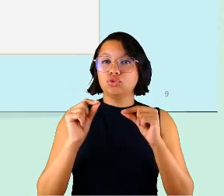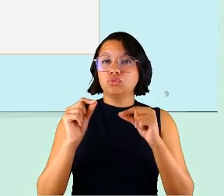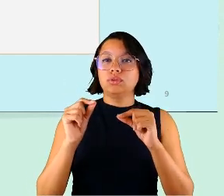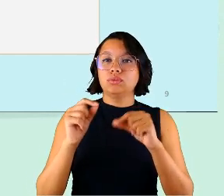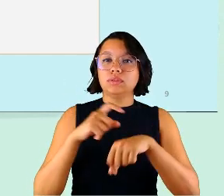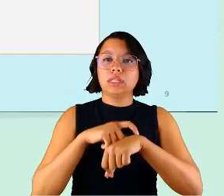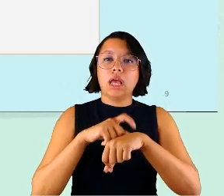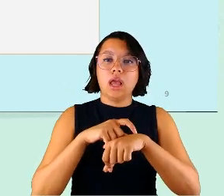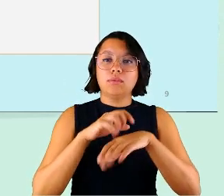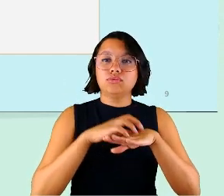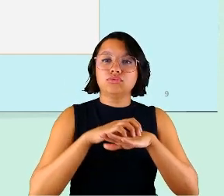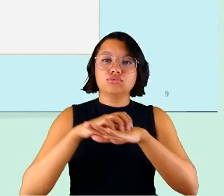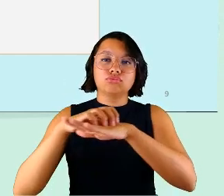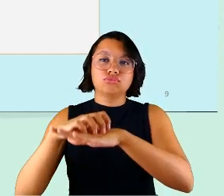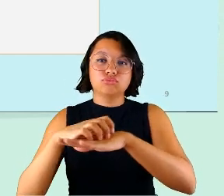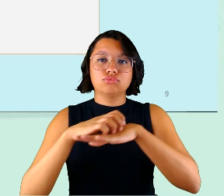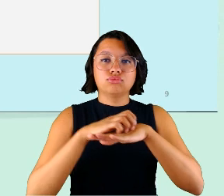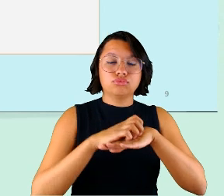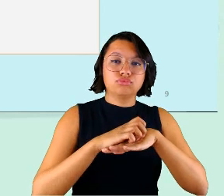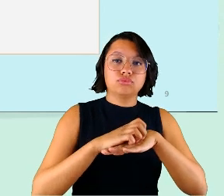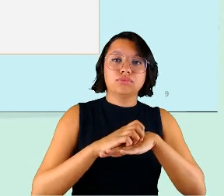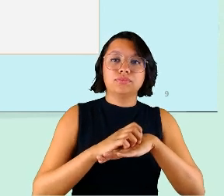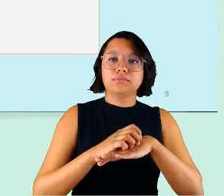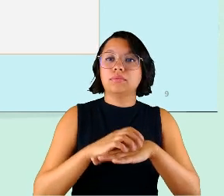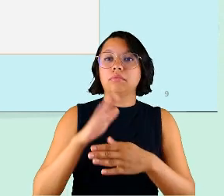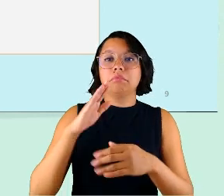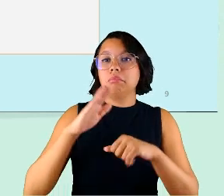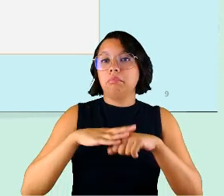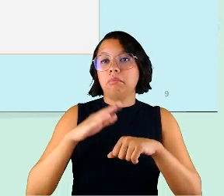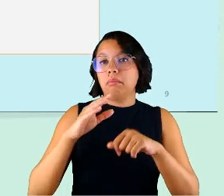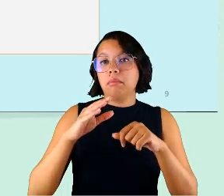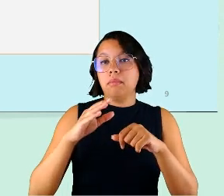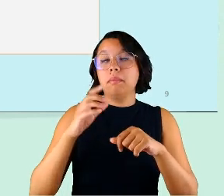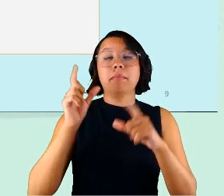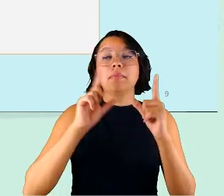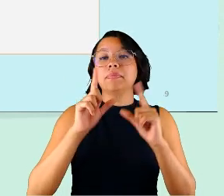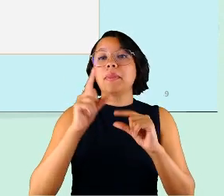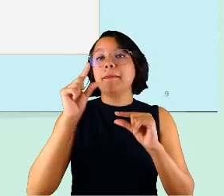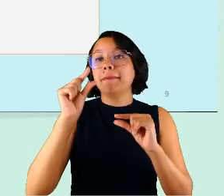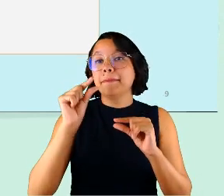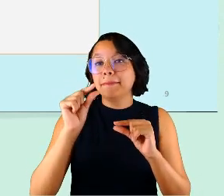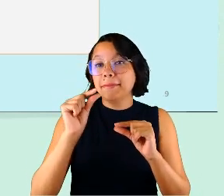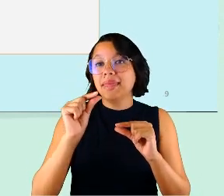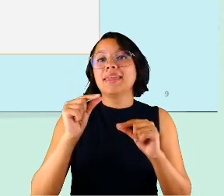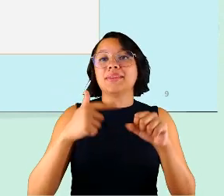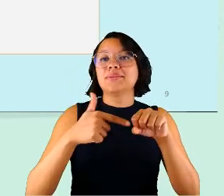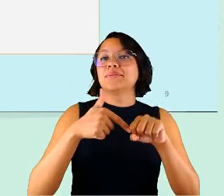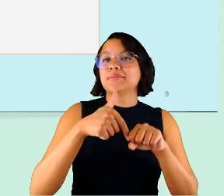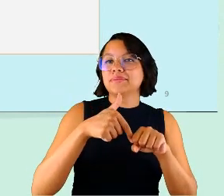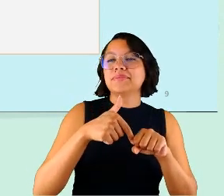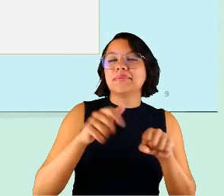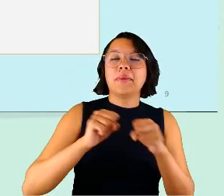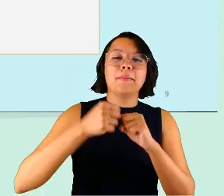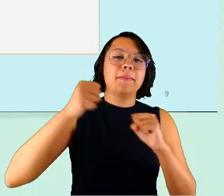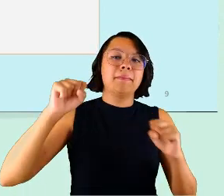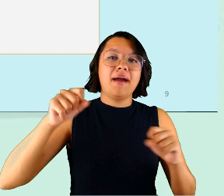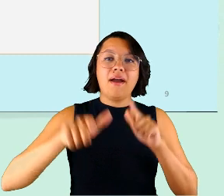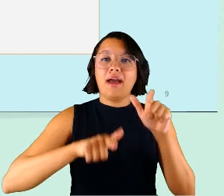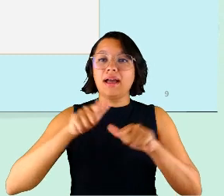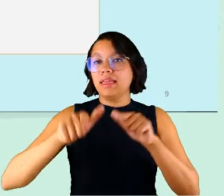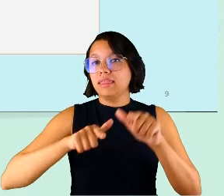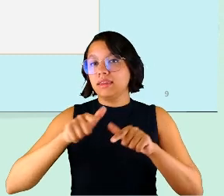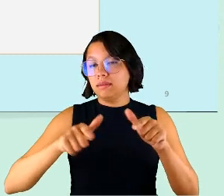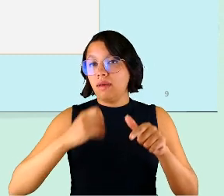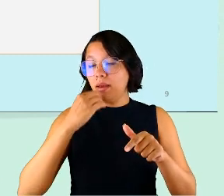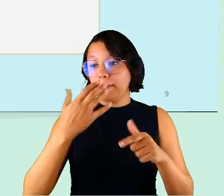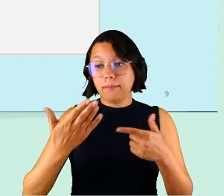-casa economia de gastos com combustível agora economia pessoal maior produtividade vejam